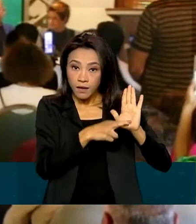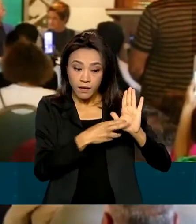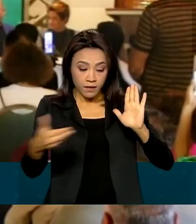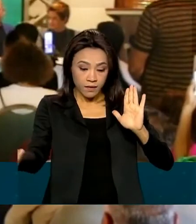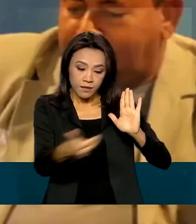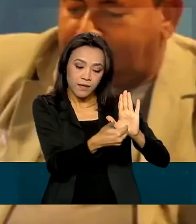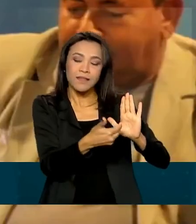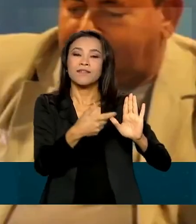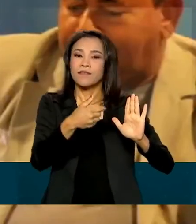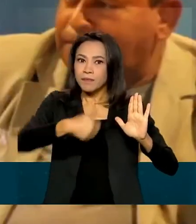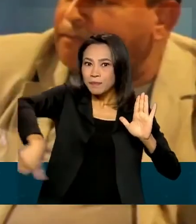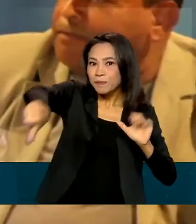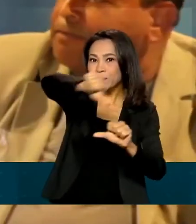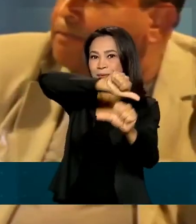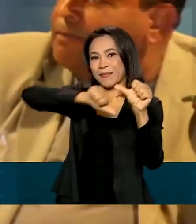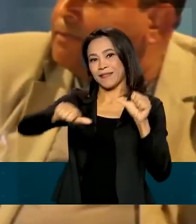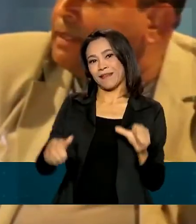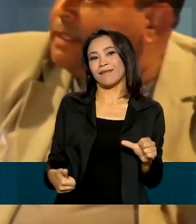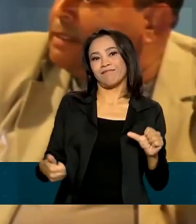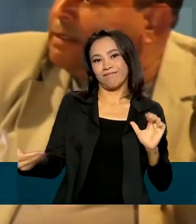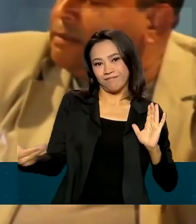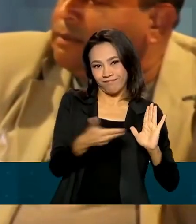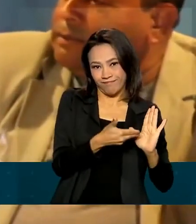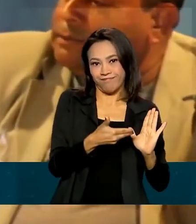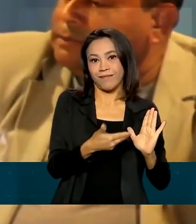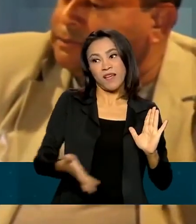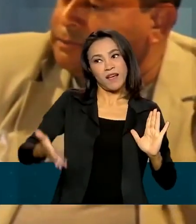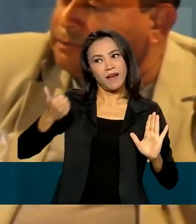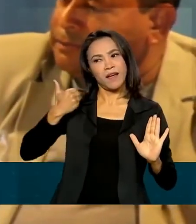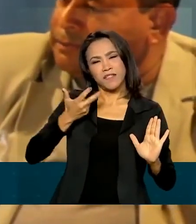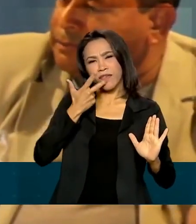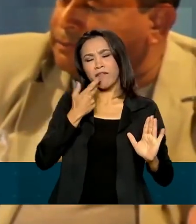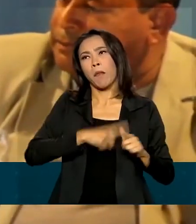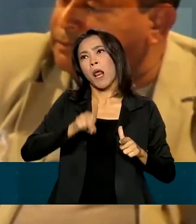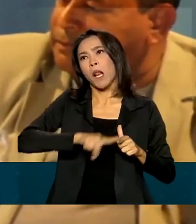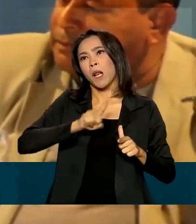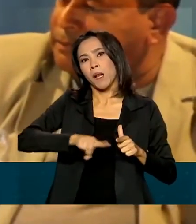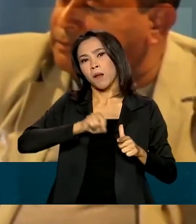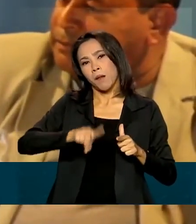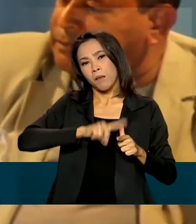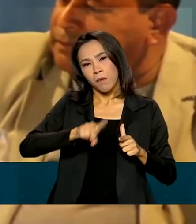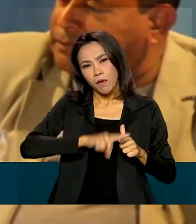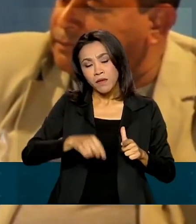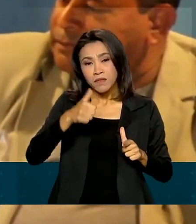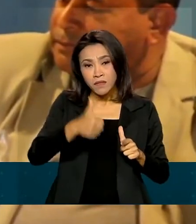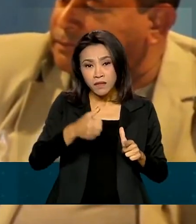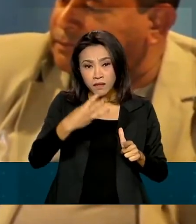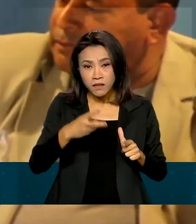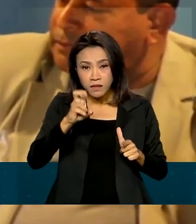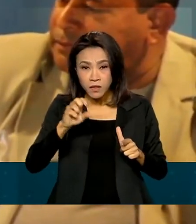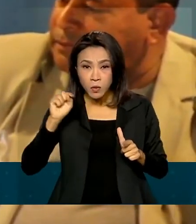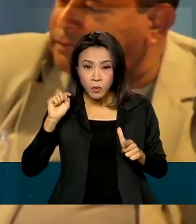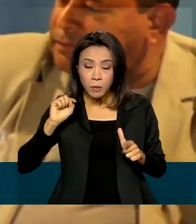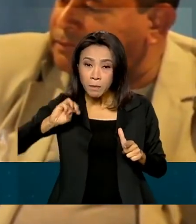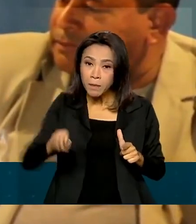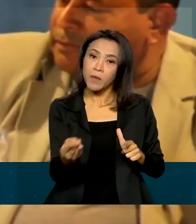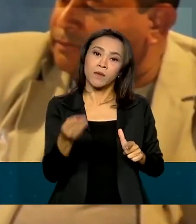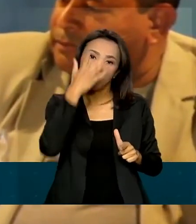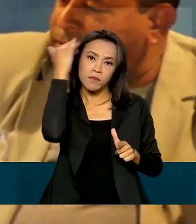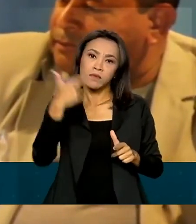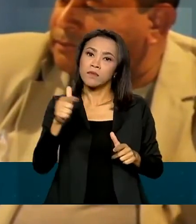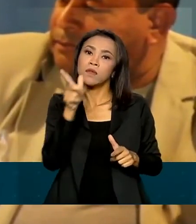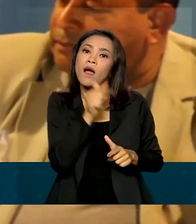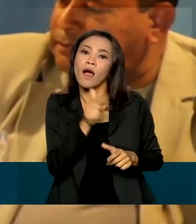uma lógica. Antes a gente falava no problema, 135 milhões de pessoas sem água e esgoto no